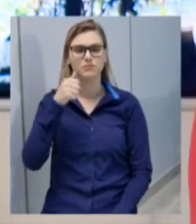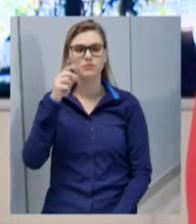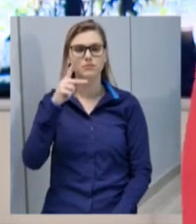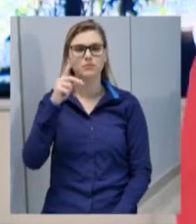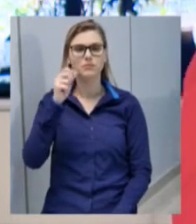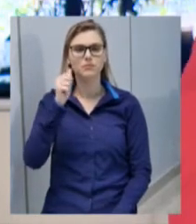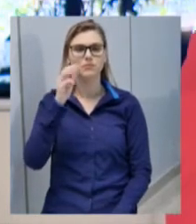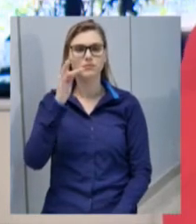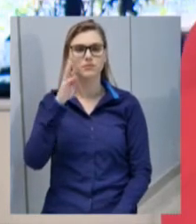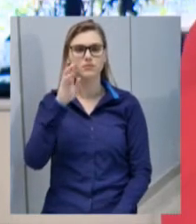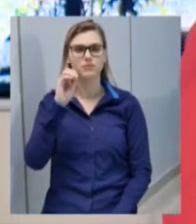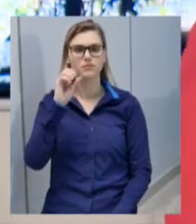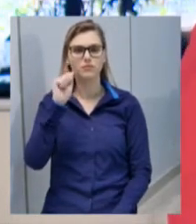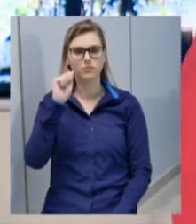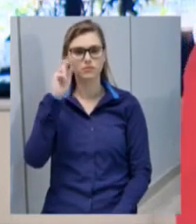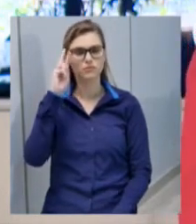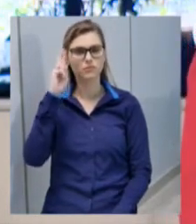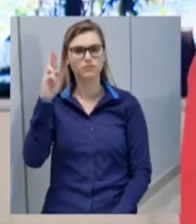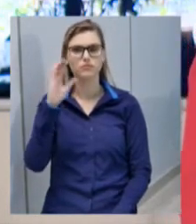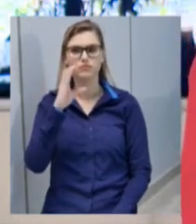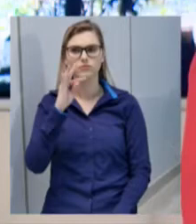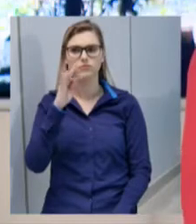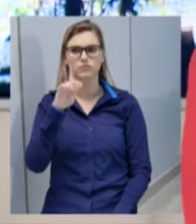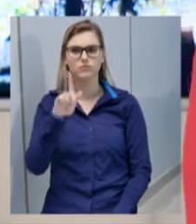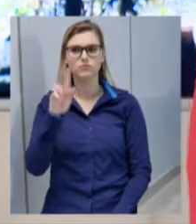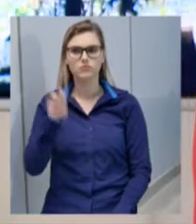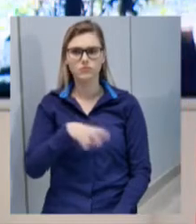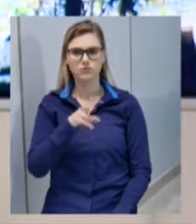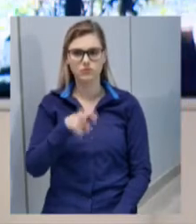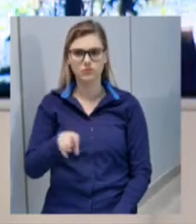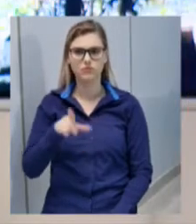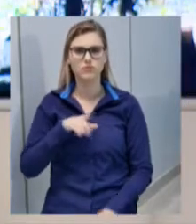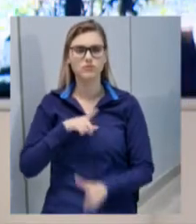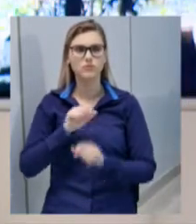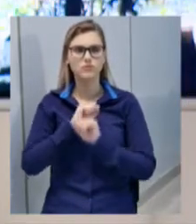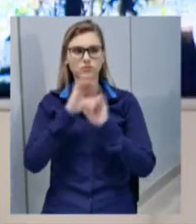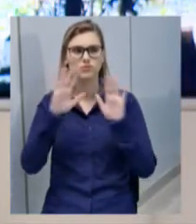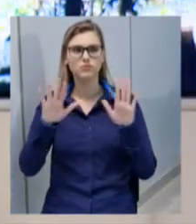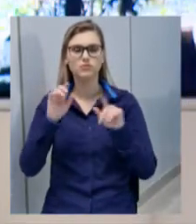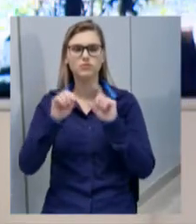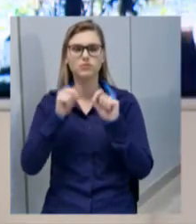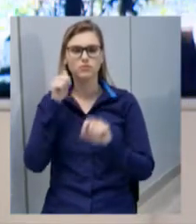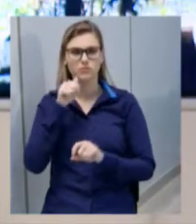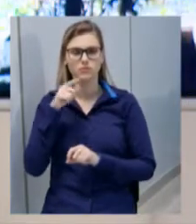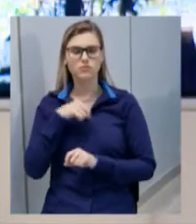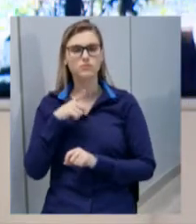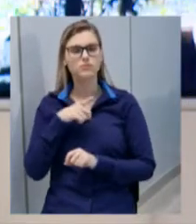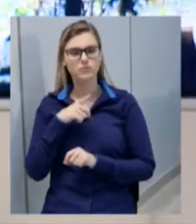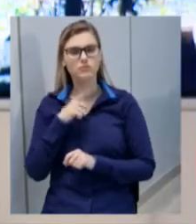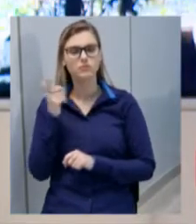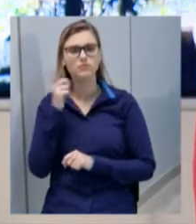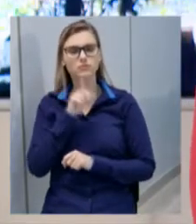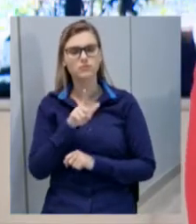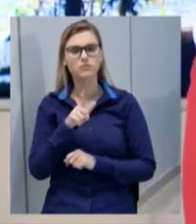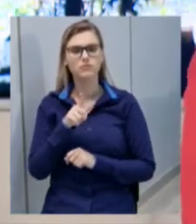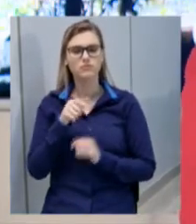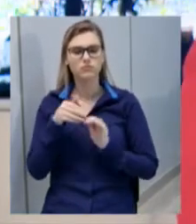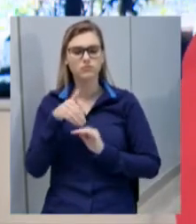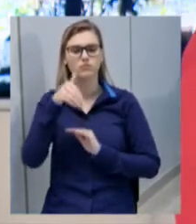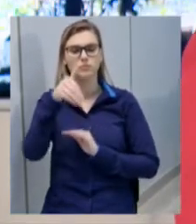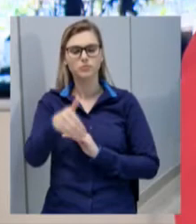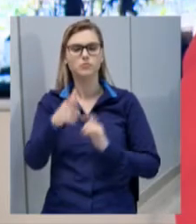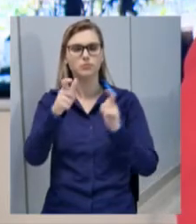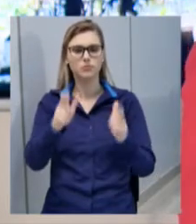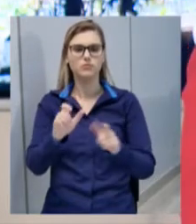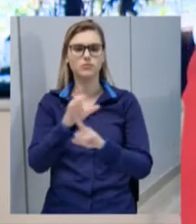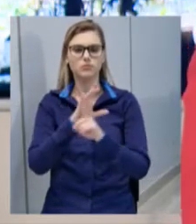do CTG de Xancherê. Então, aqui está muito claro que as mulheres estão ganhando seus espaços, mostrando,